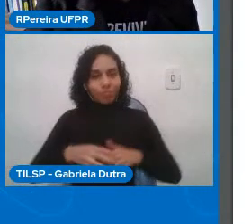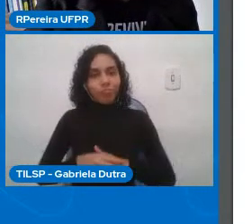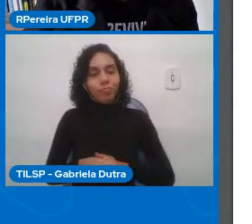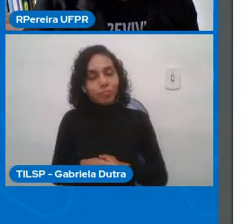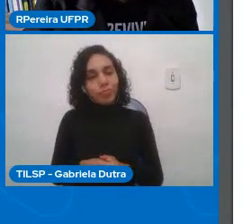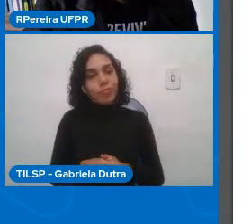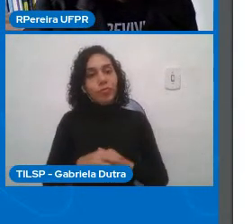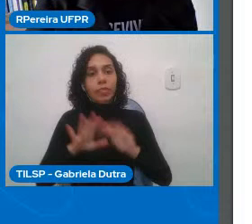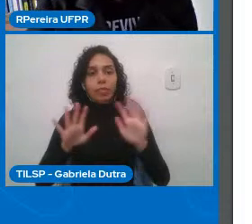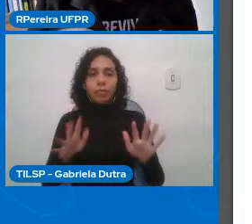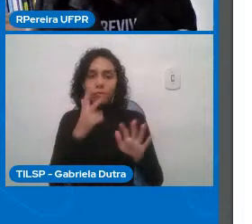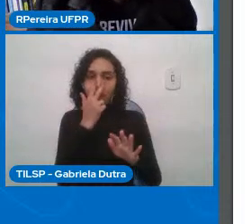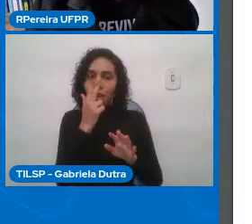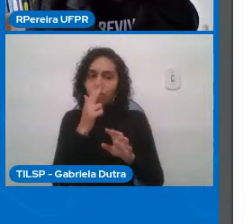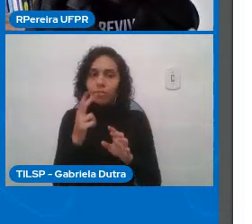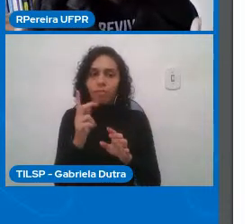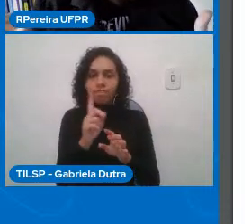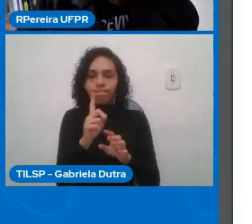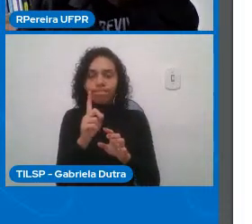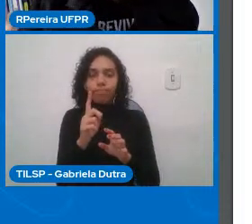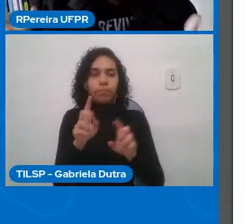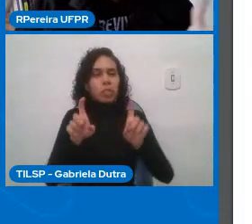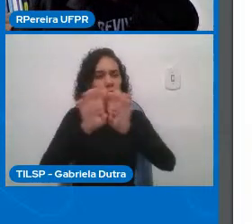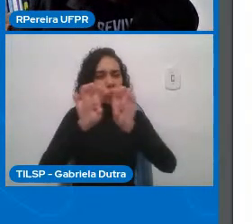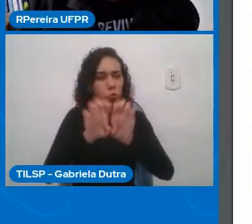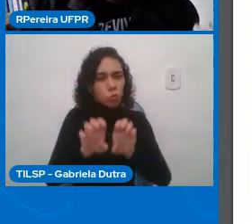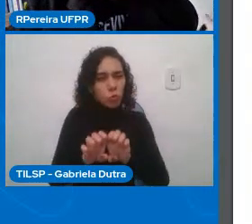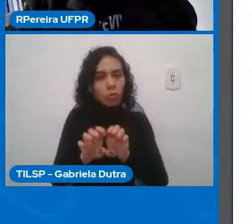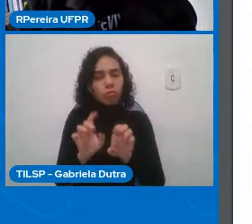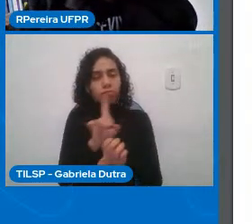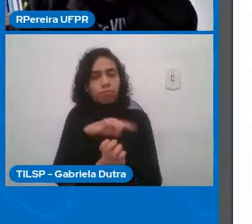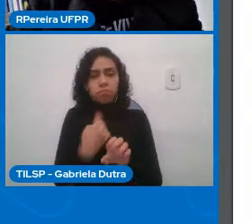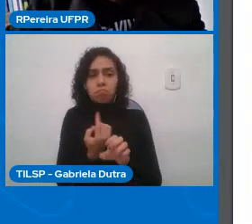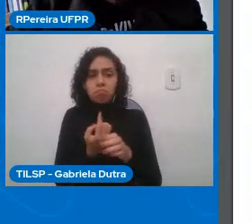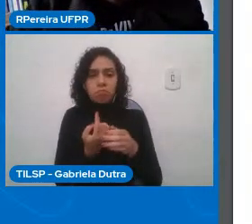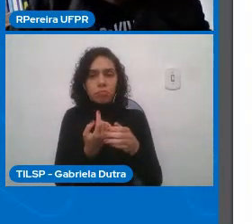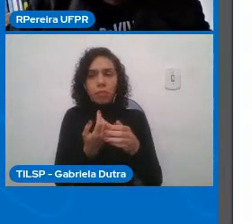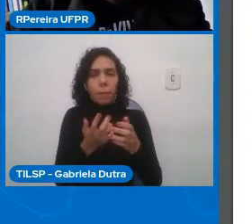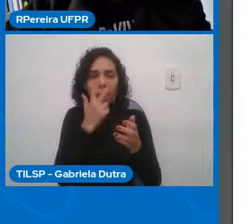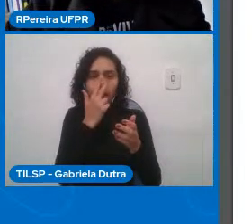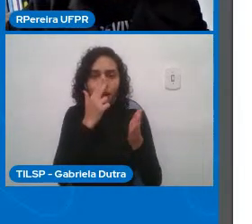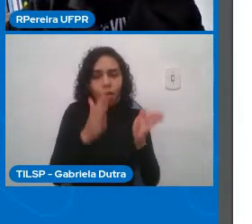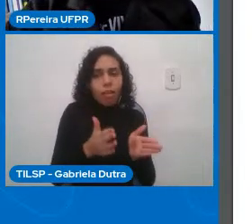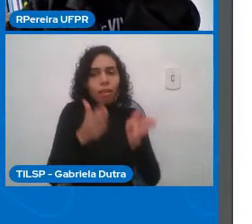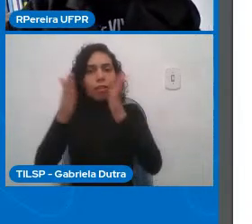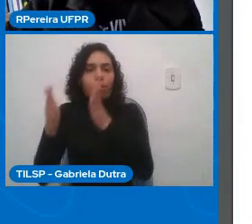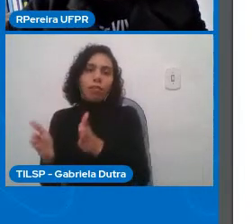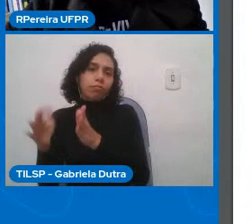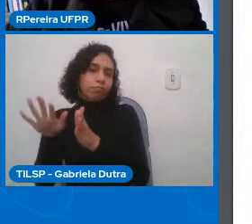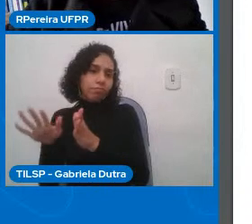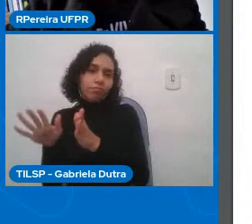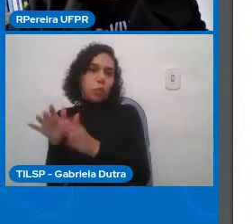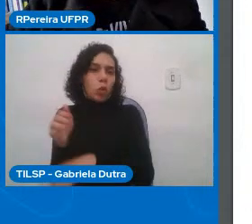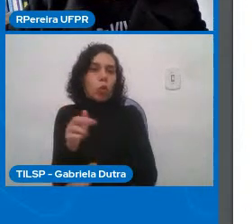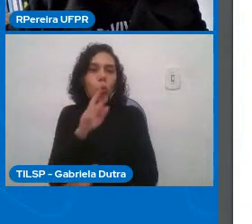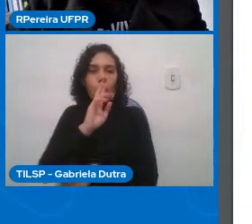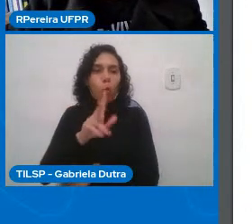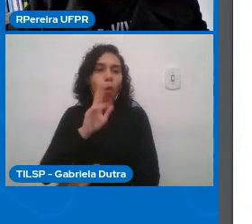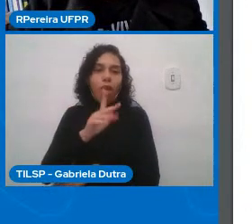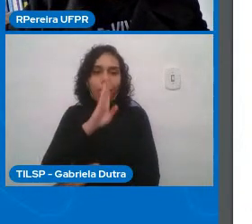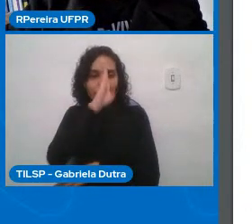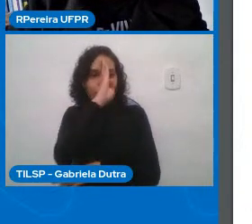o que ocorre ou a responsabilidade com o impacto daquilo que nós criamos e daquilo que nós